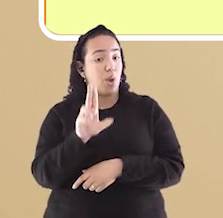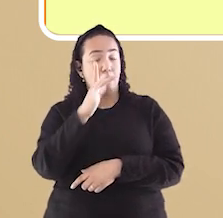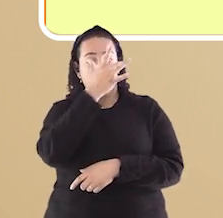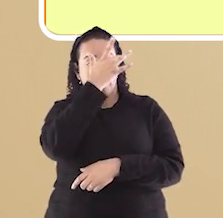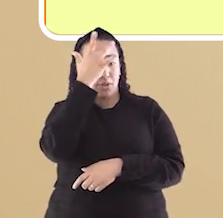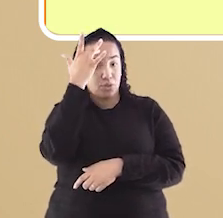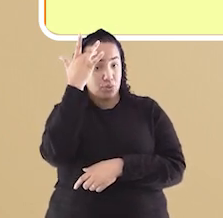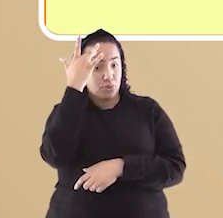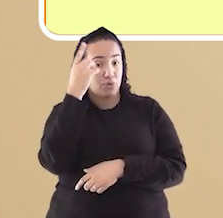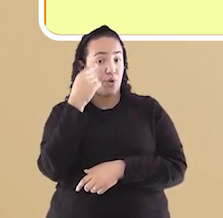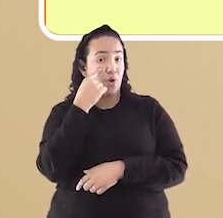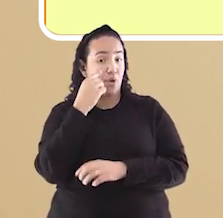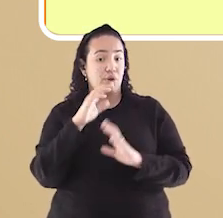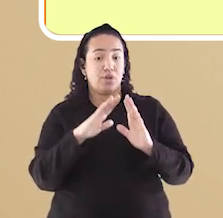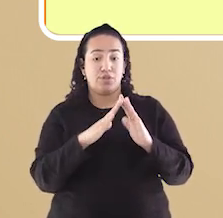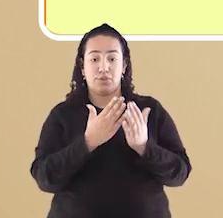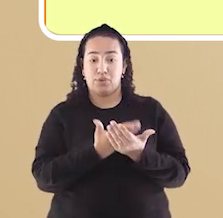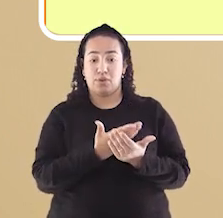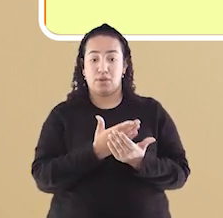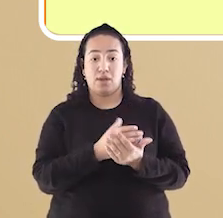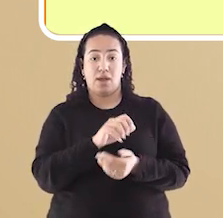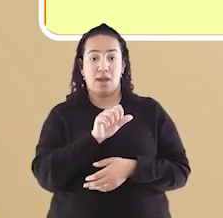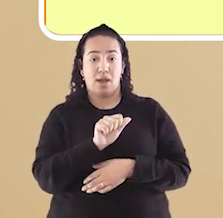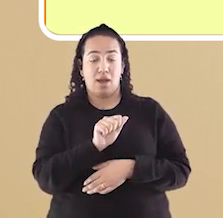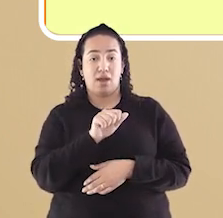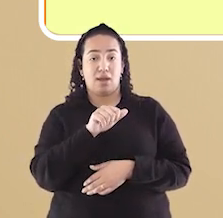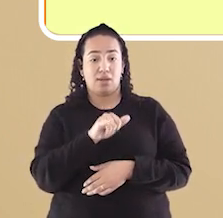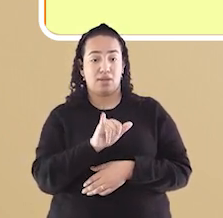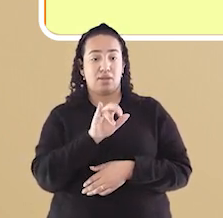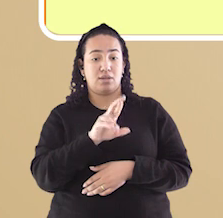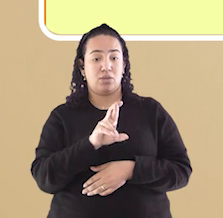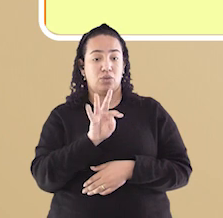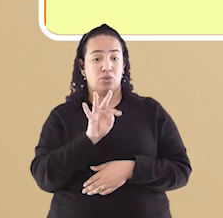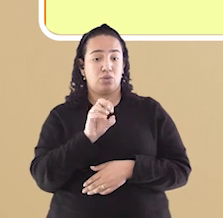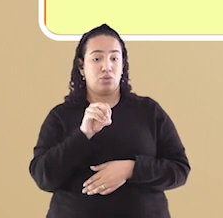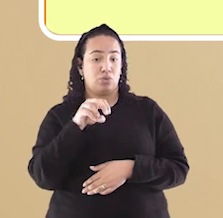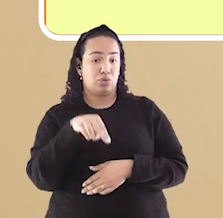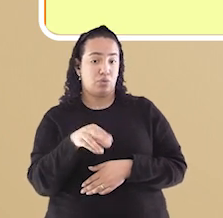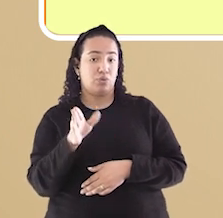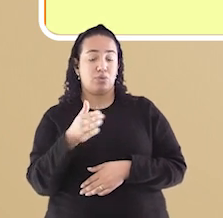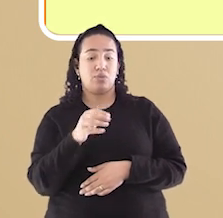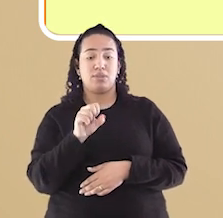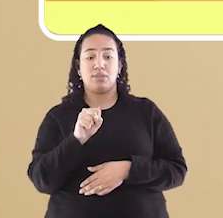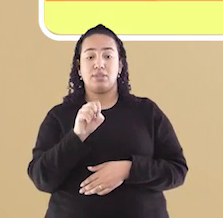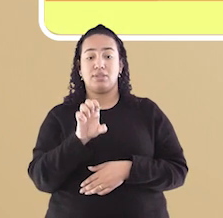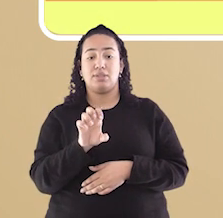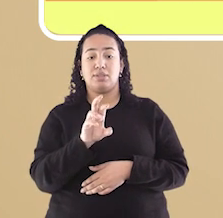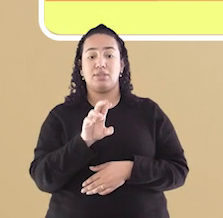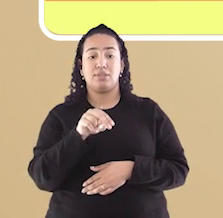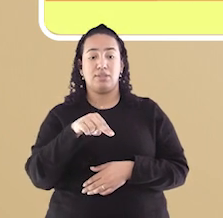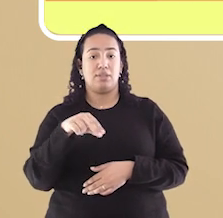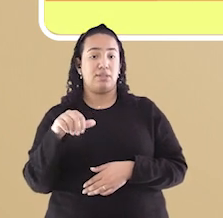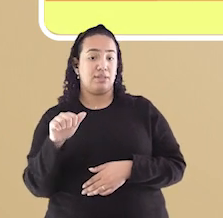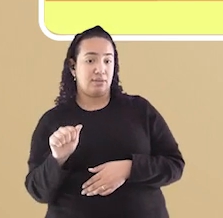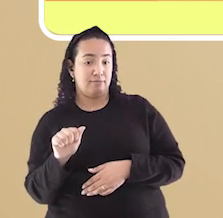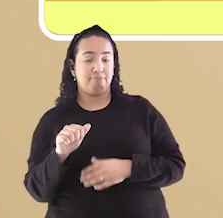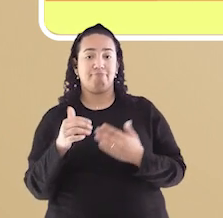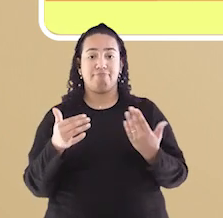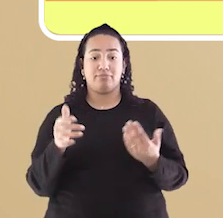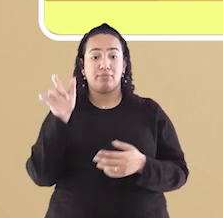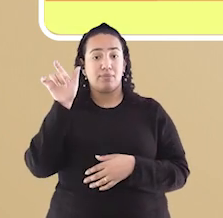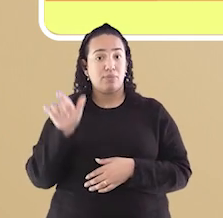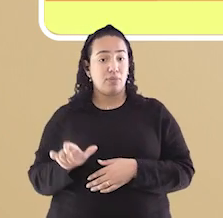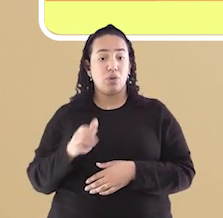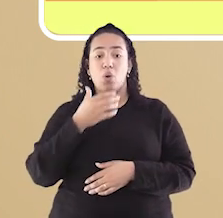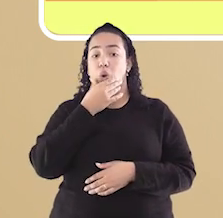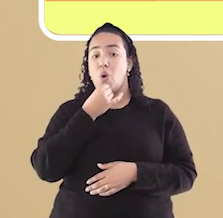Esse é o exemplo da Inércia Ayrton Senna. Essa escola fica em vista mar para a IACI. Ayrton Senna da Silva foi